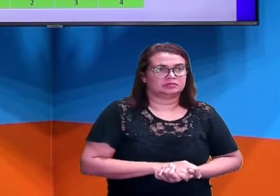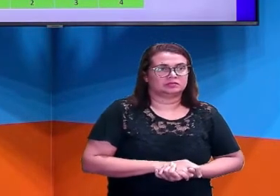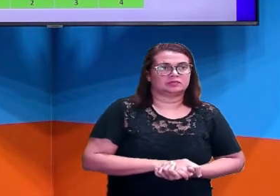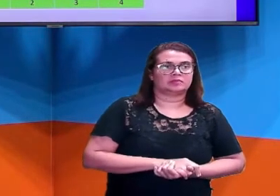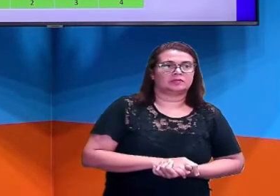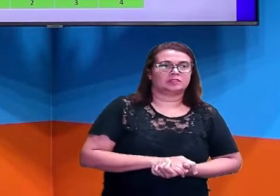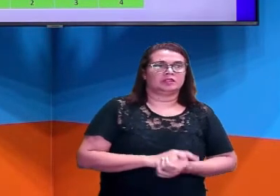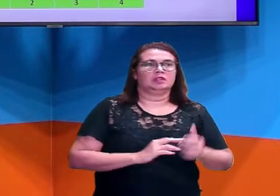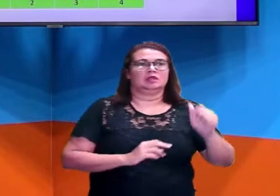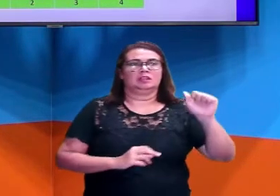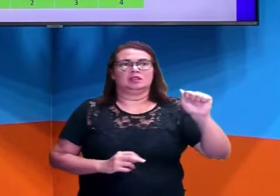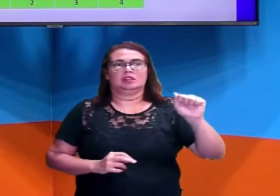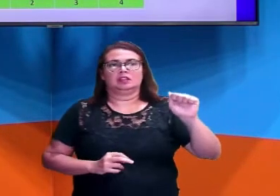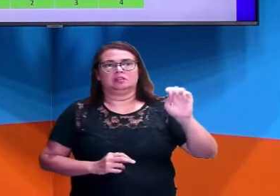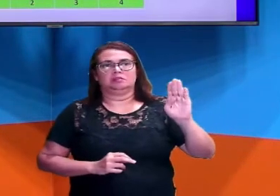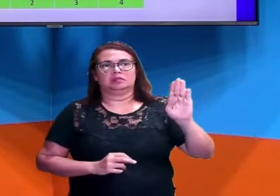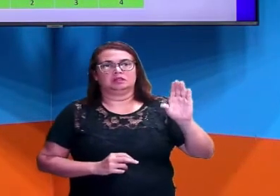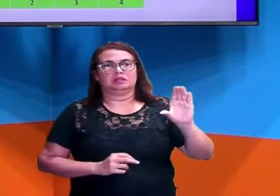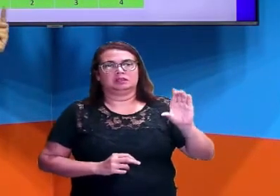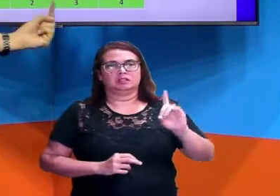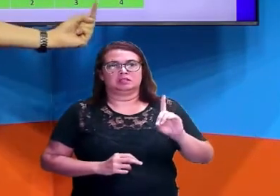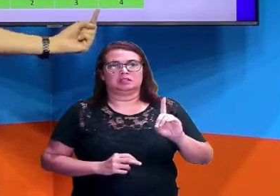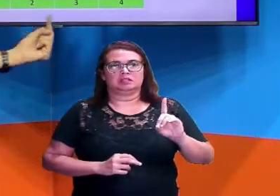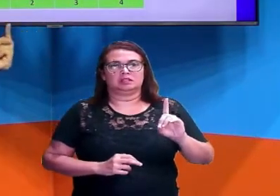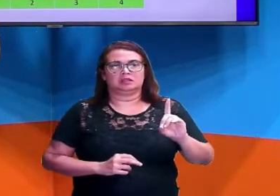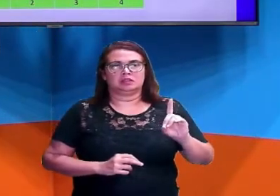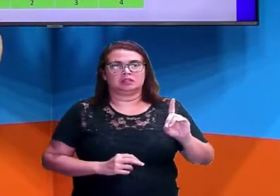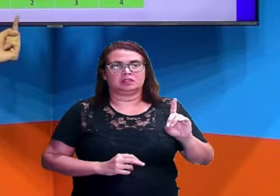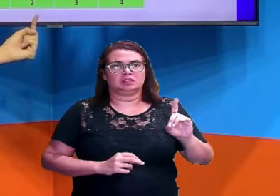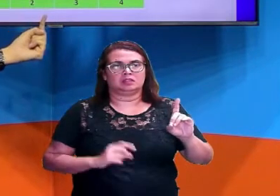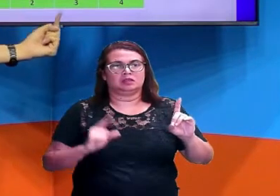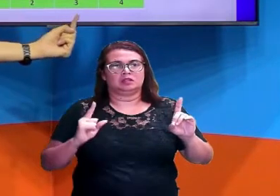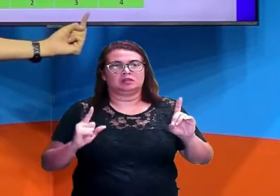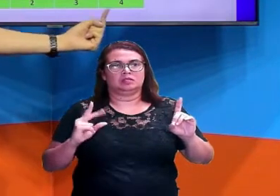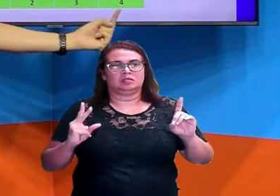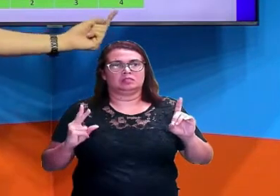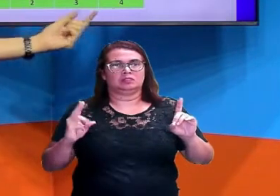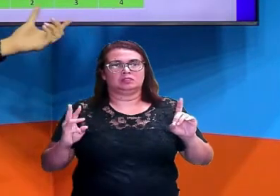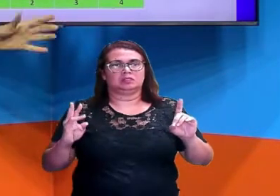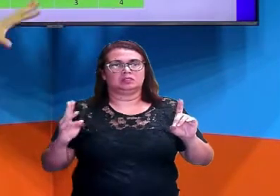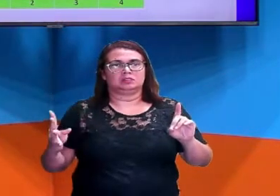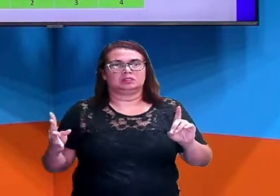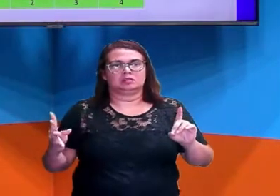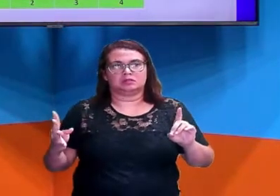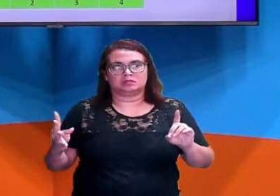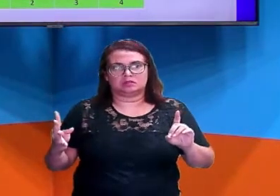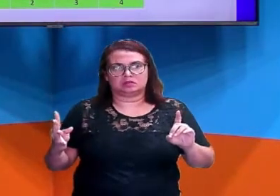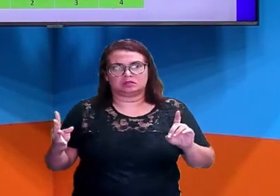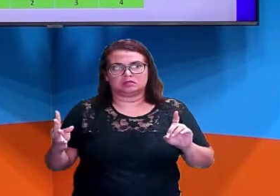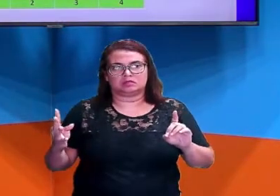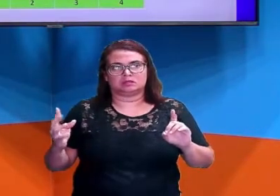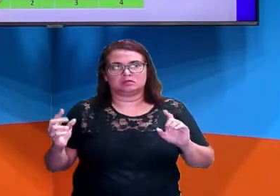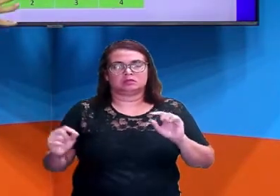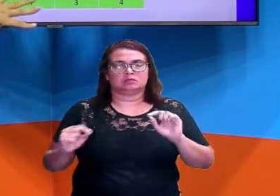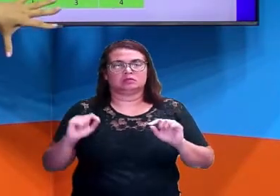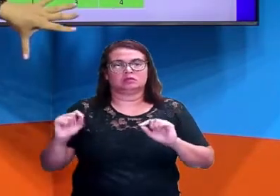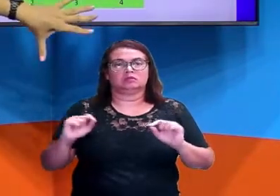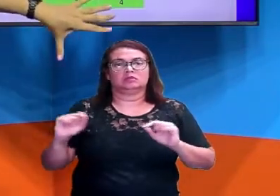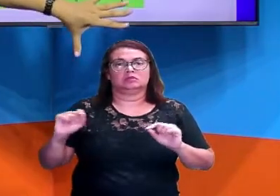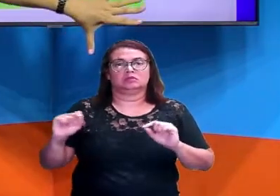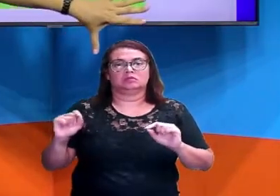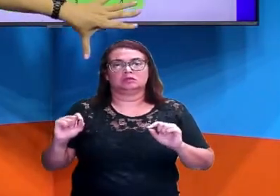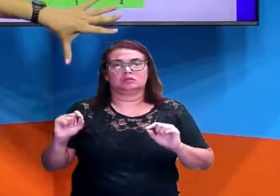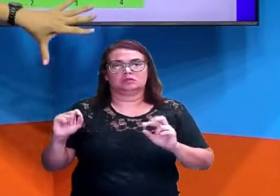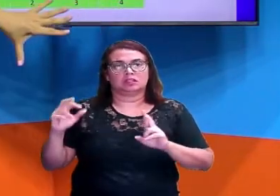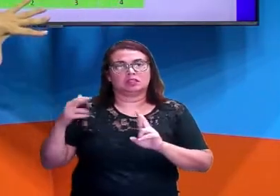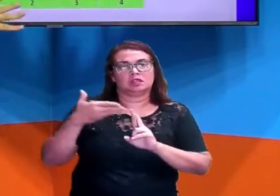como A, B, C ou D. E aqui embaixo eu tenho um, dois, três e quatro. Então, o que a gente vai tomar como